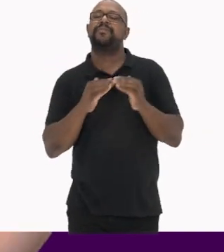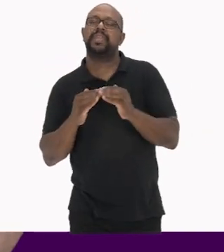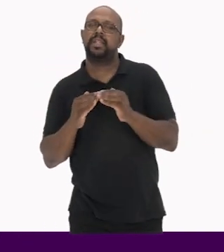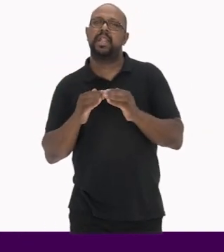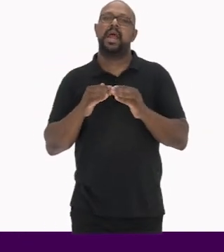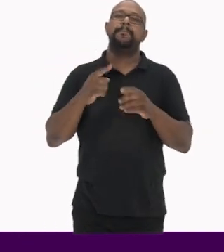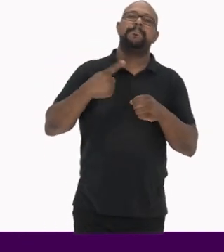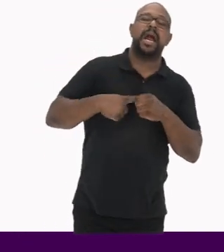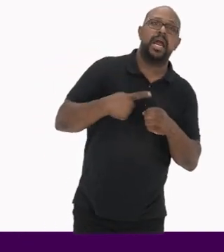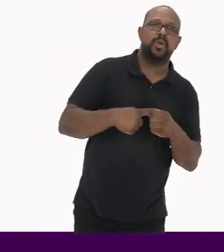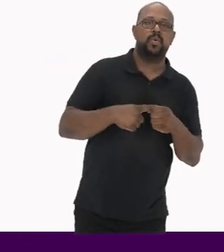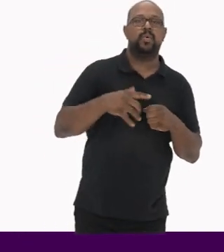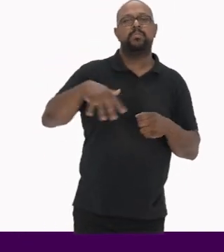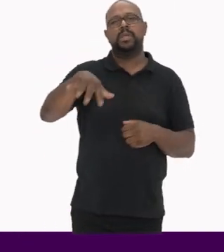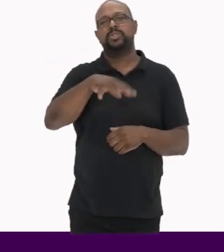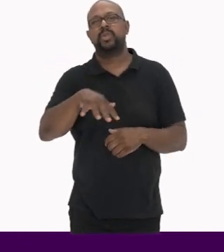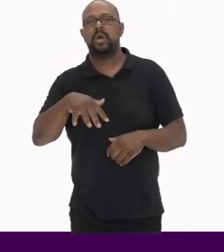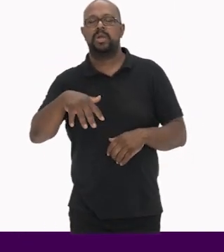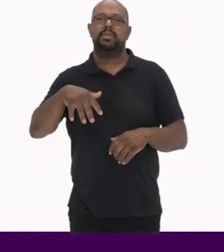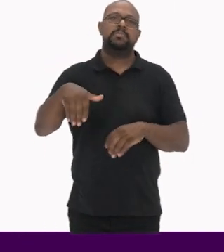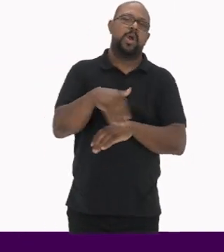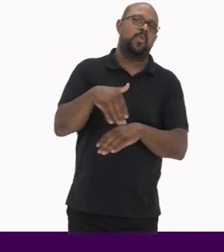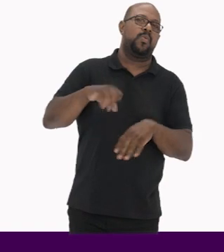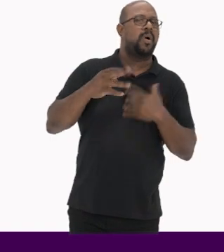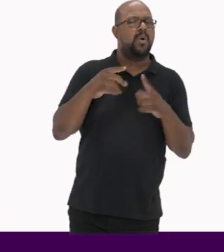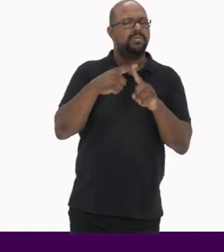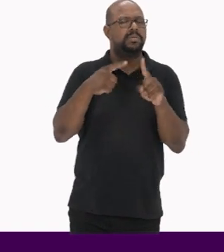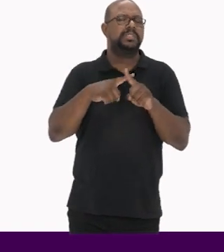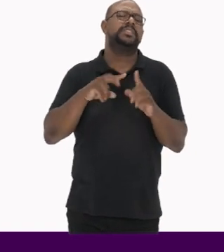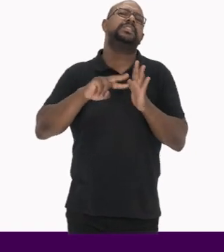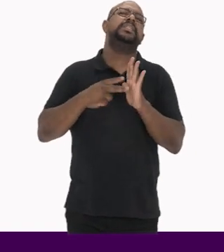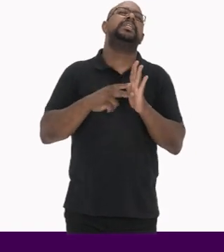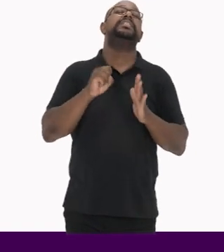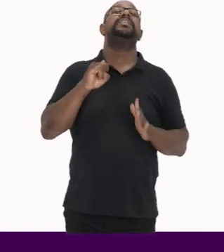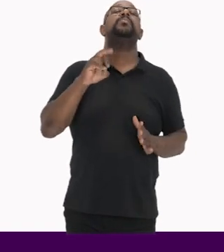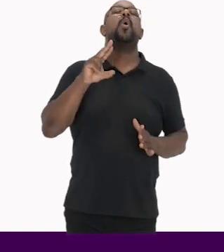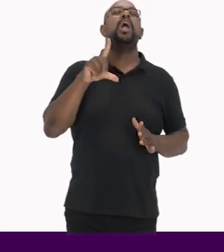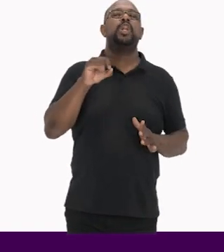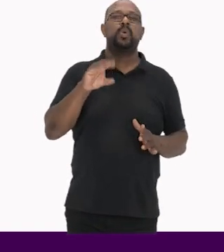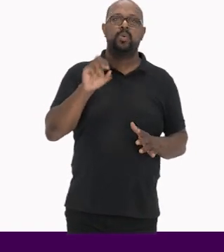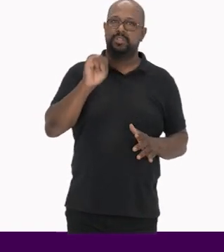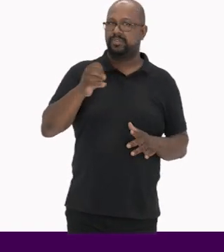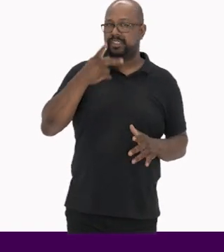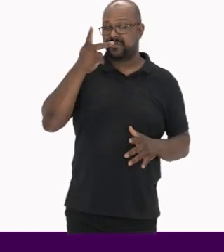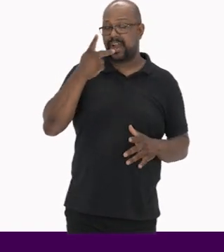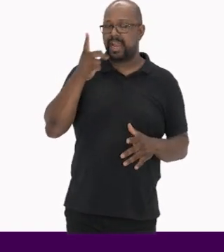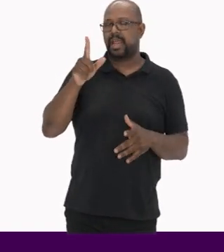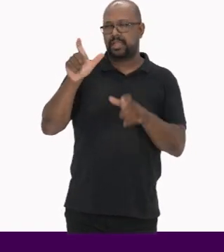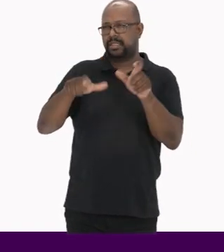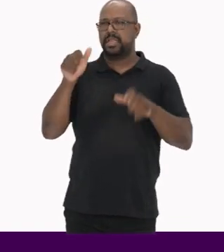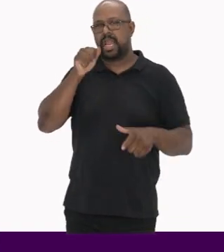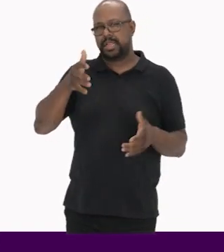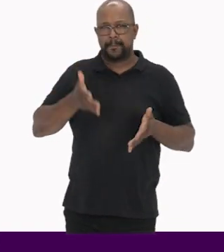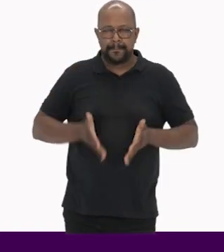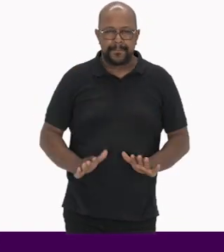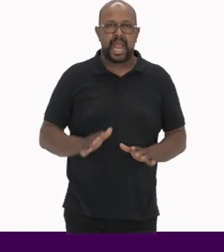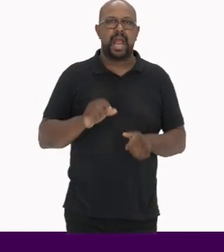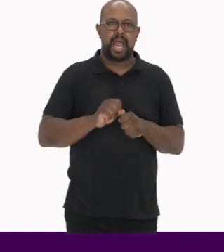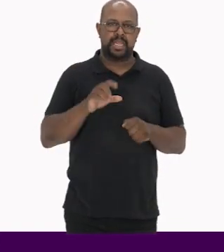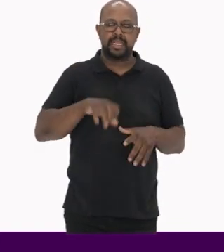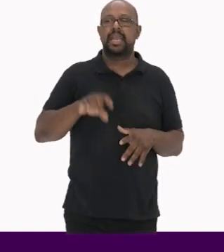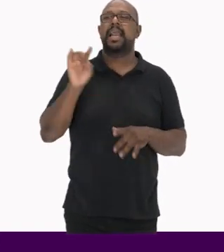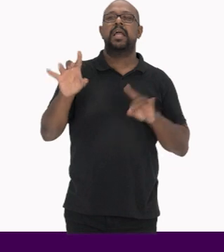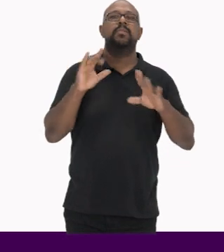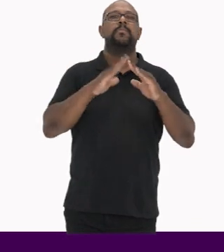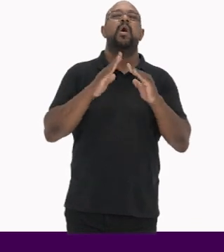vila, um bairro, uma zona, um segmento territorial Ou recortes simbólicos Ou seja, se você fala das parteiras, cada um mora